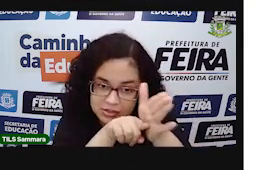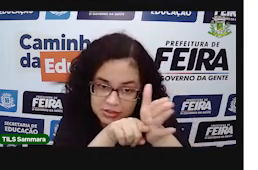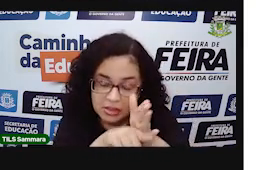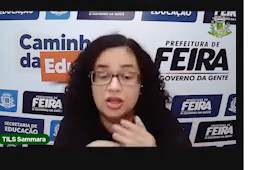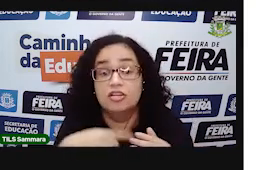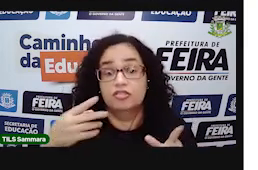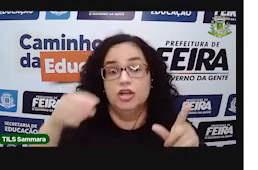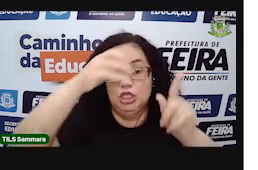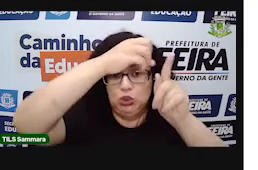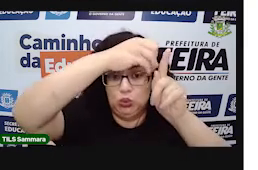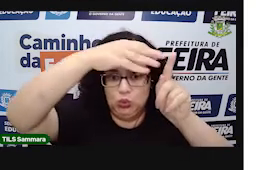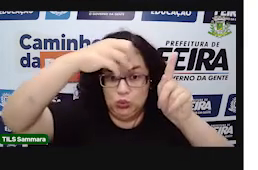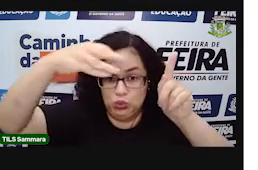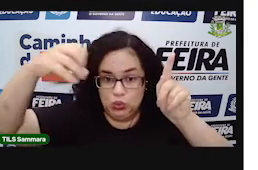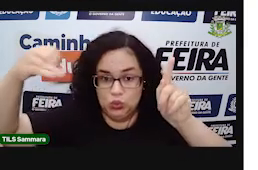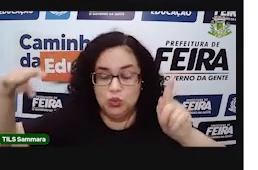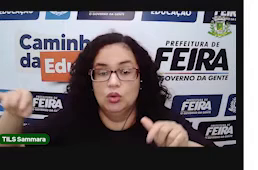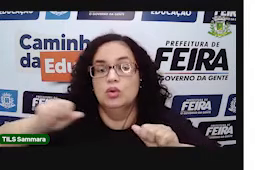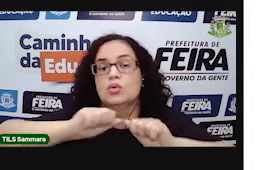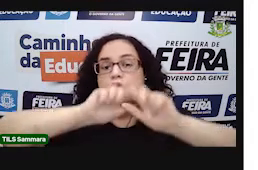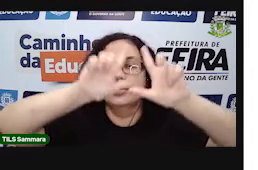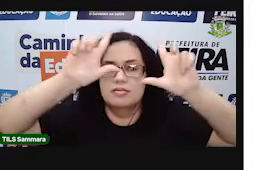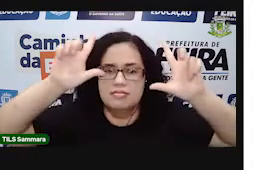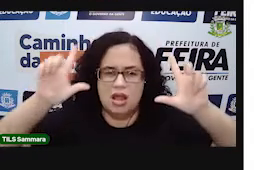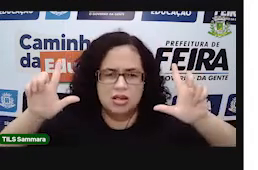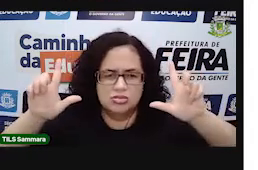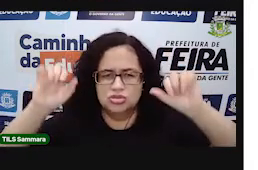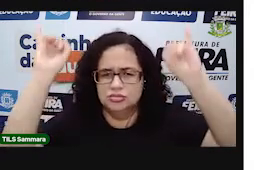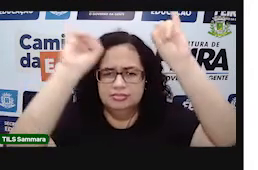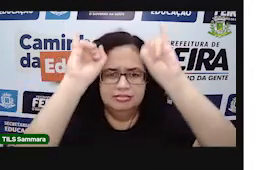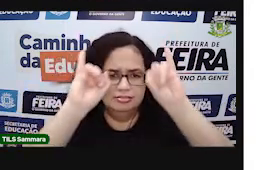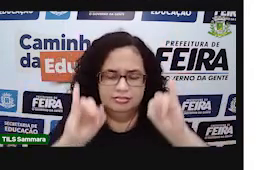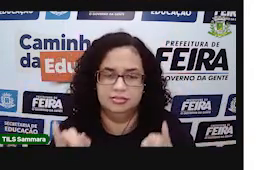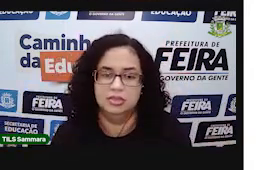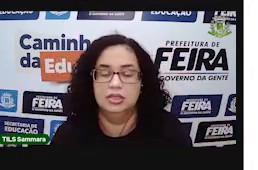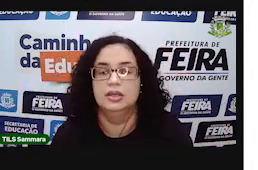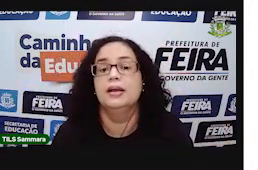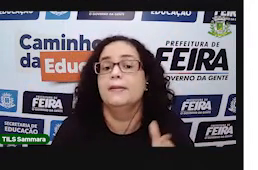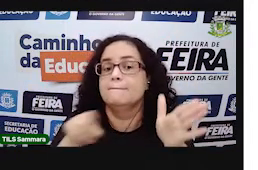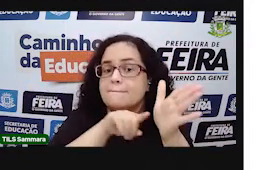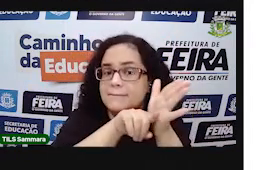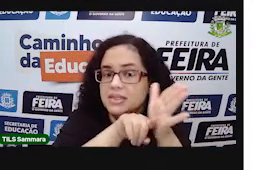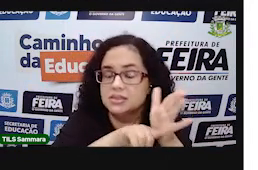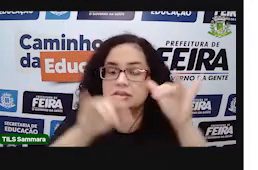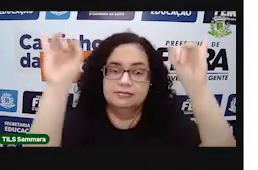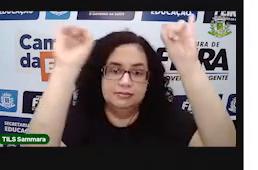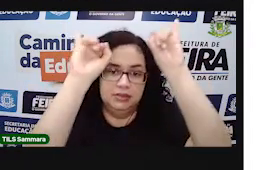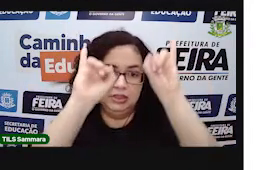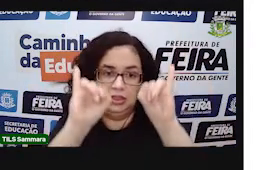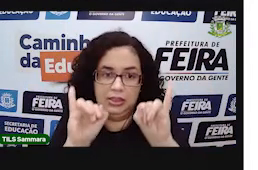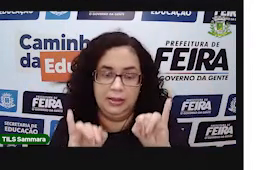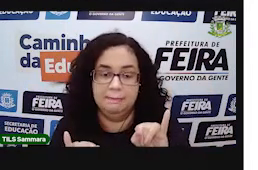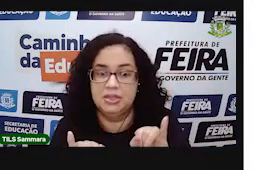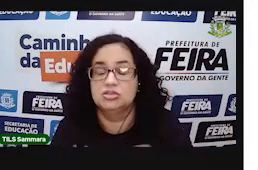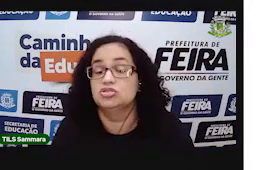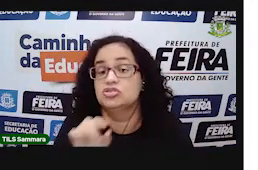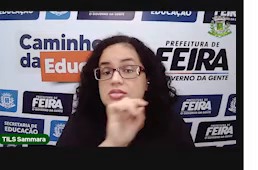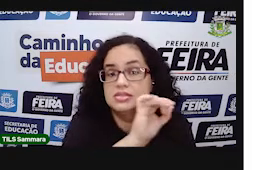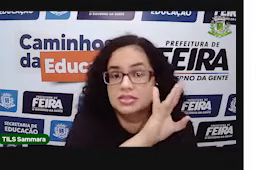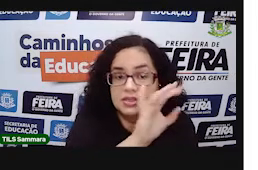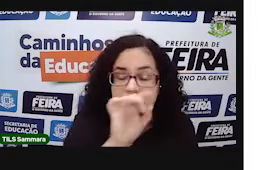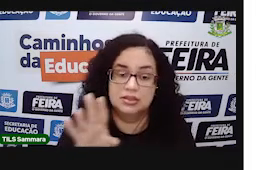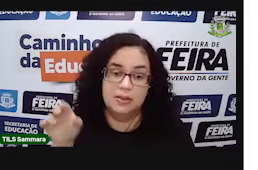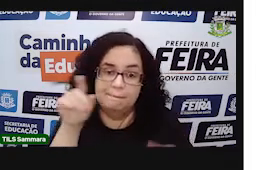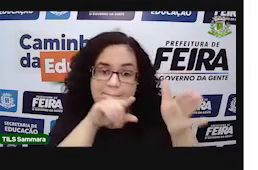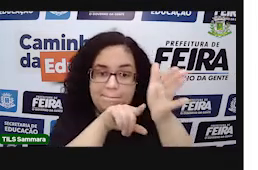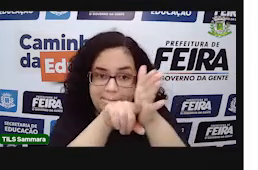pesquisar. Vai no Google, Google Imagens, ou coloca lá, né? Pesquisar imagens. E